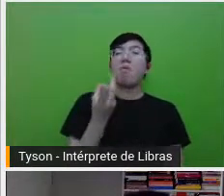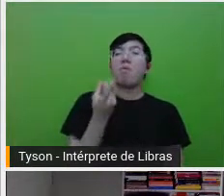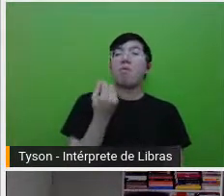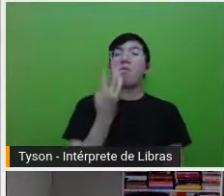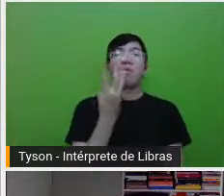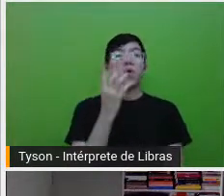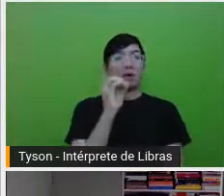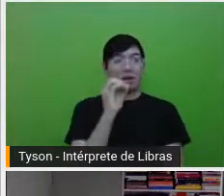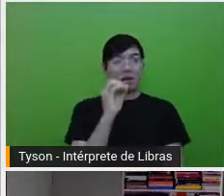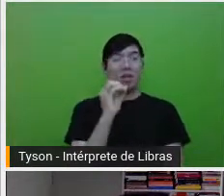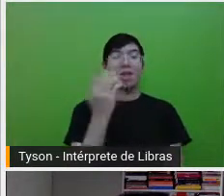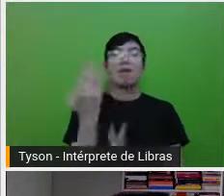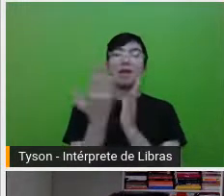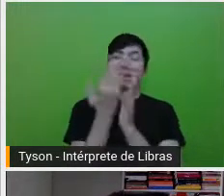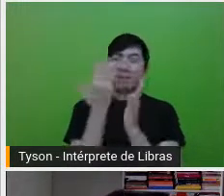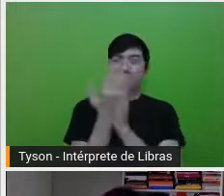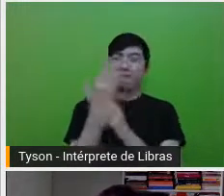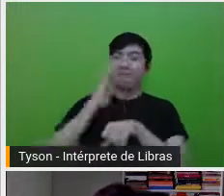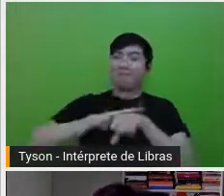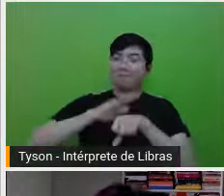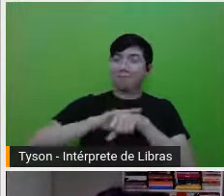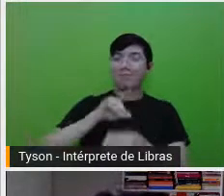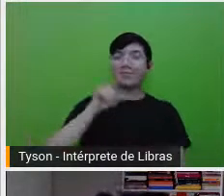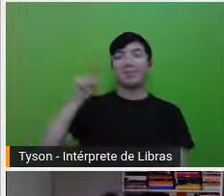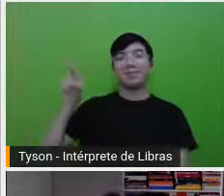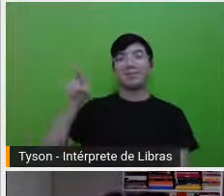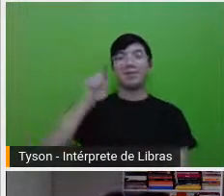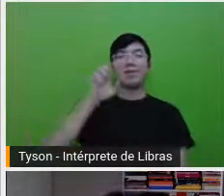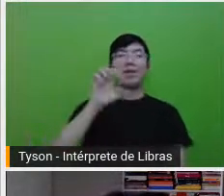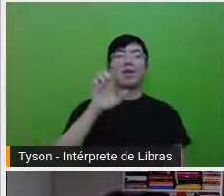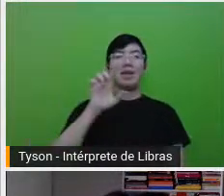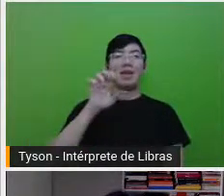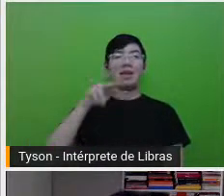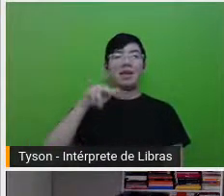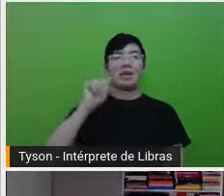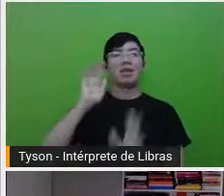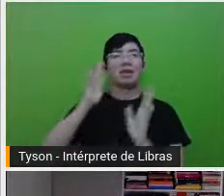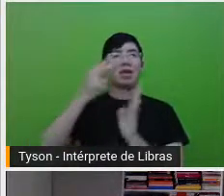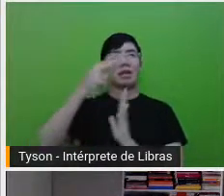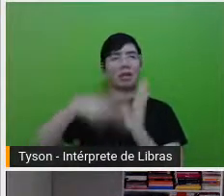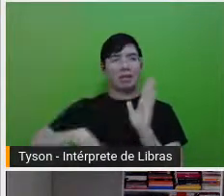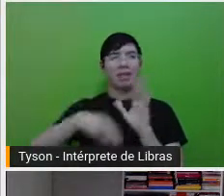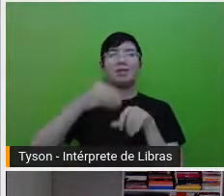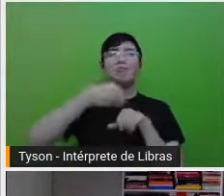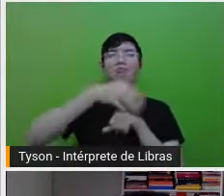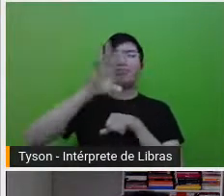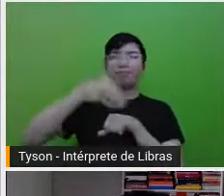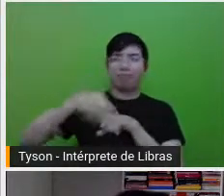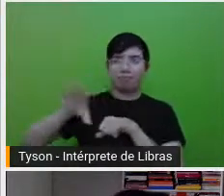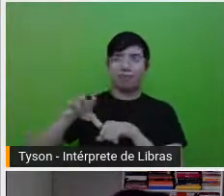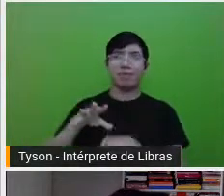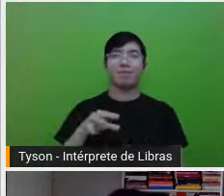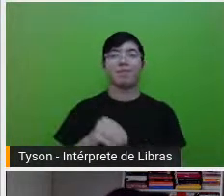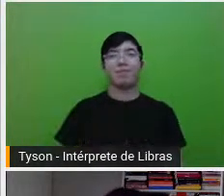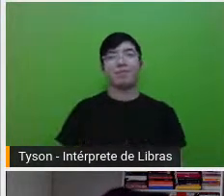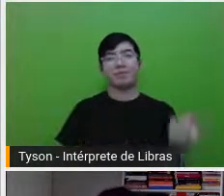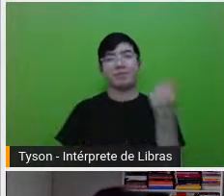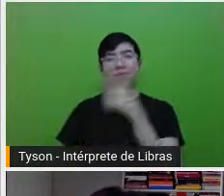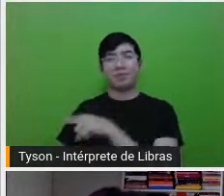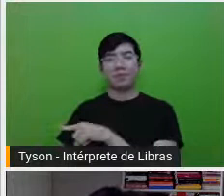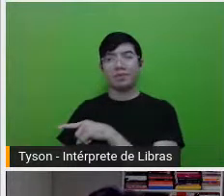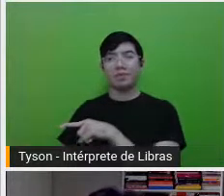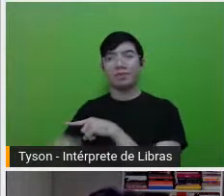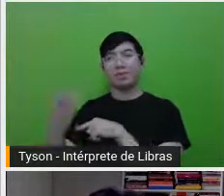leu e indicou. Então tem esse livro Frantumalha, né, da Helena Ferranti. O